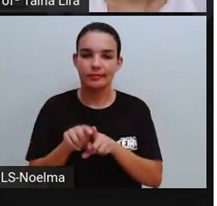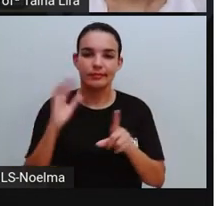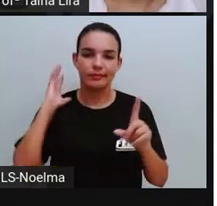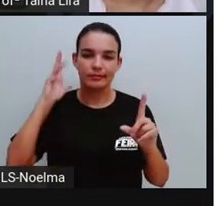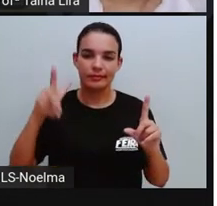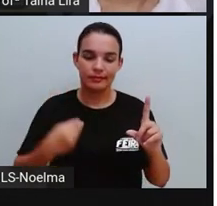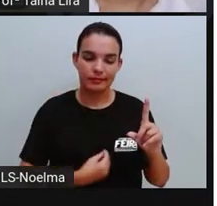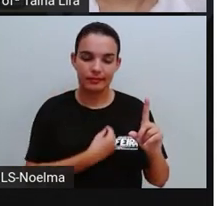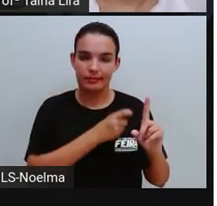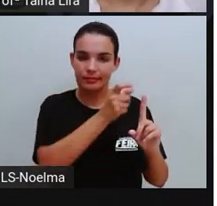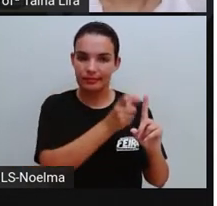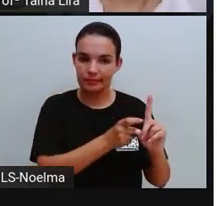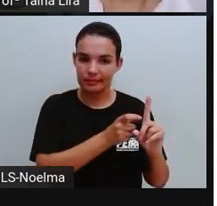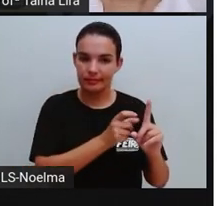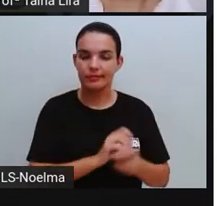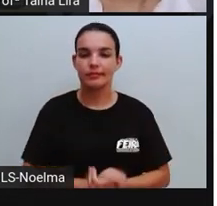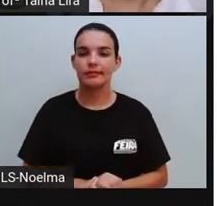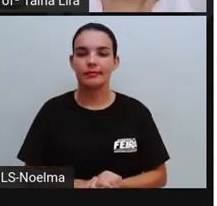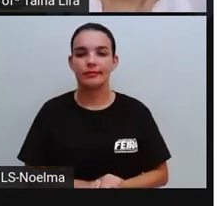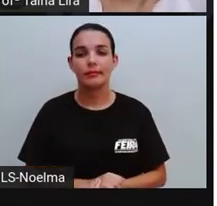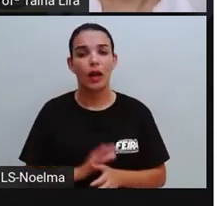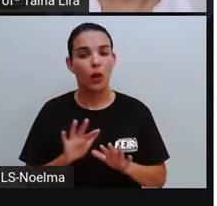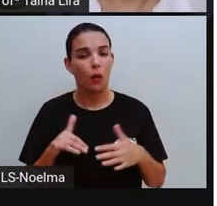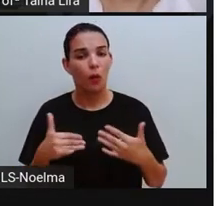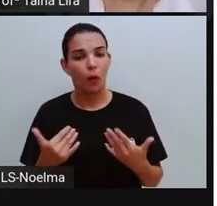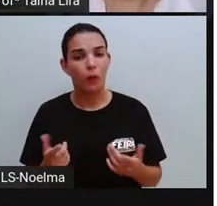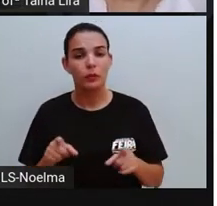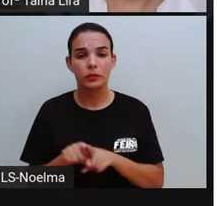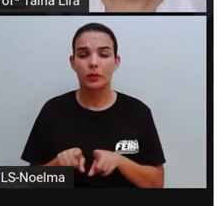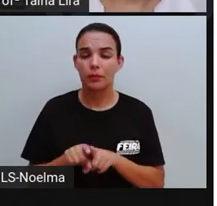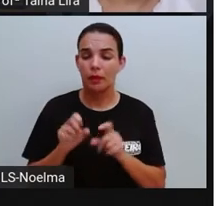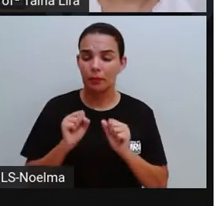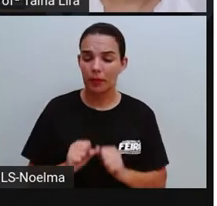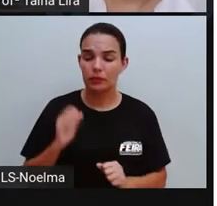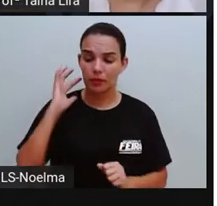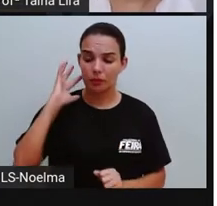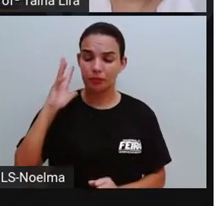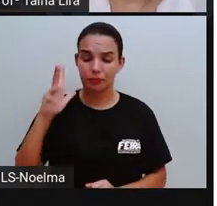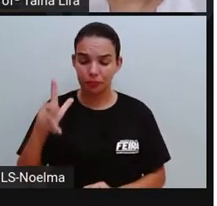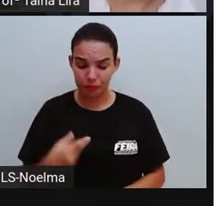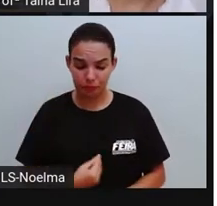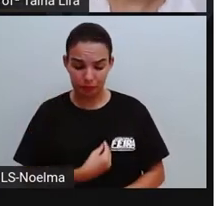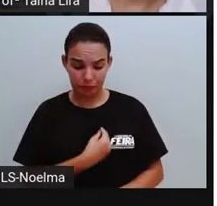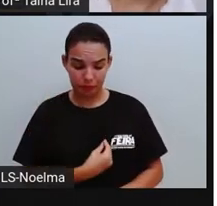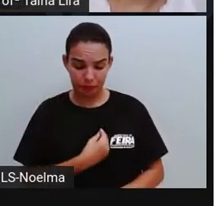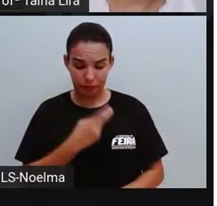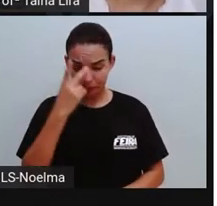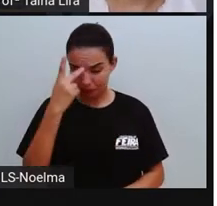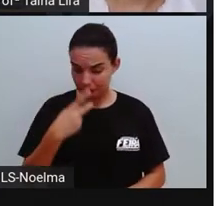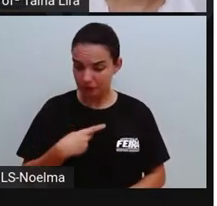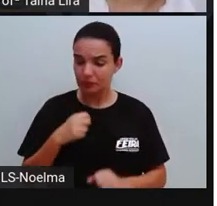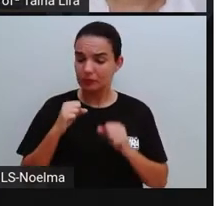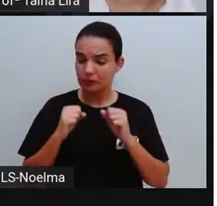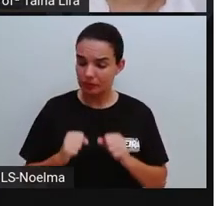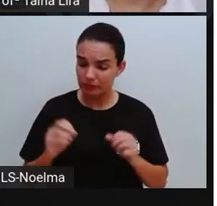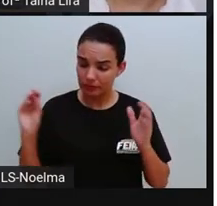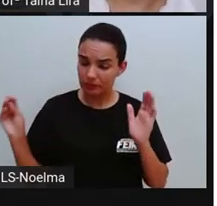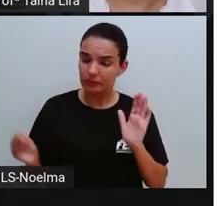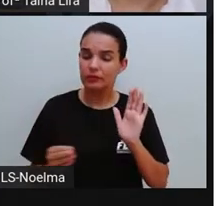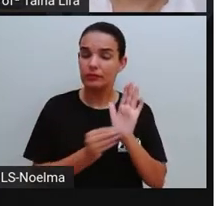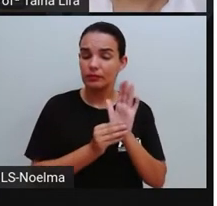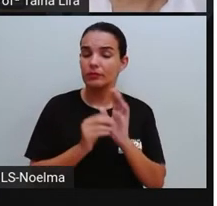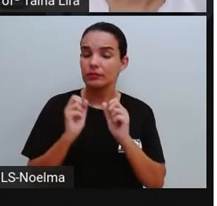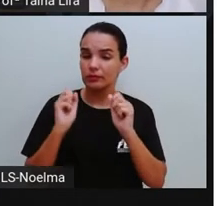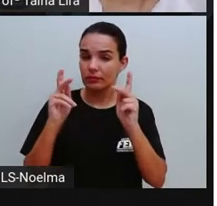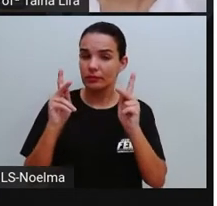Ou até mesmo de uma autobiografia. Porque o autobiografado, ele também coloca um título ali no seu texto,